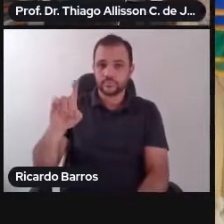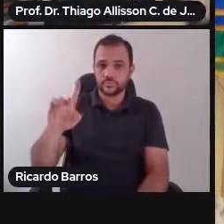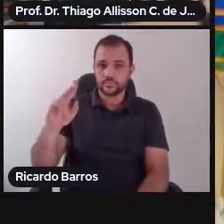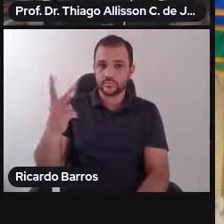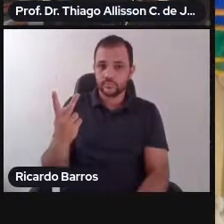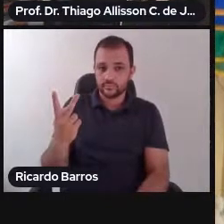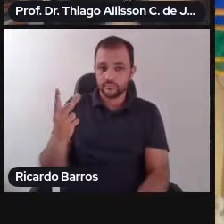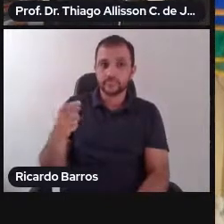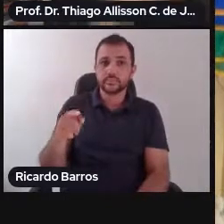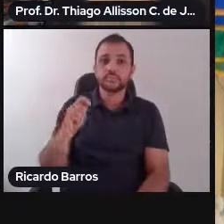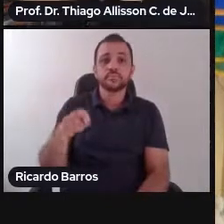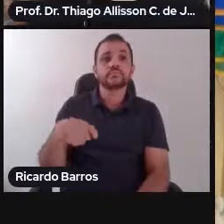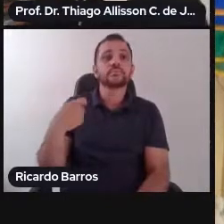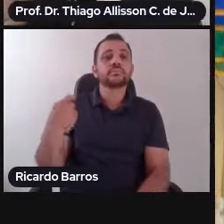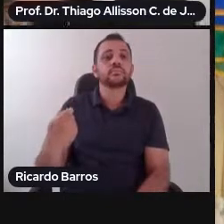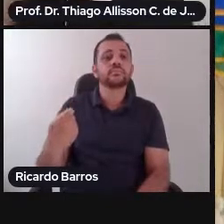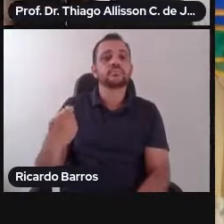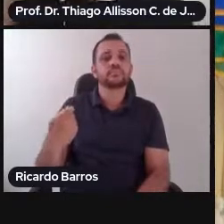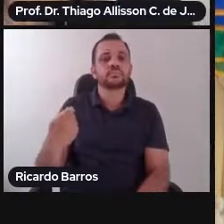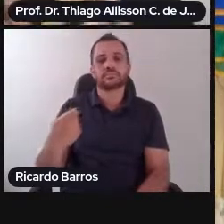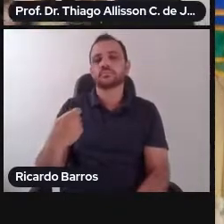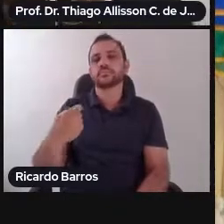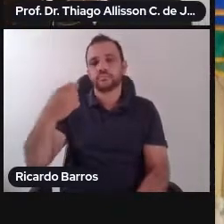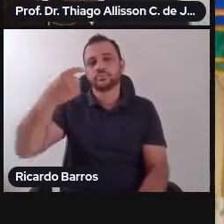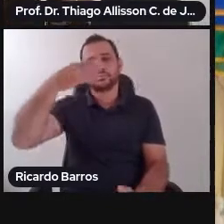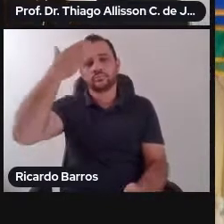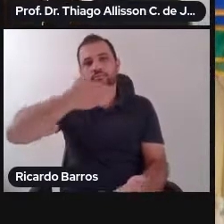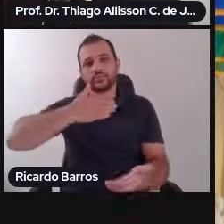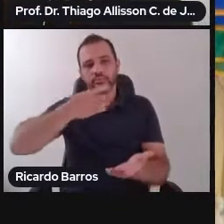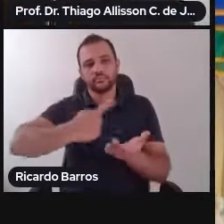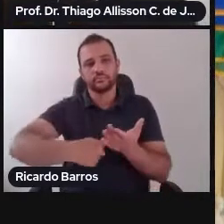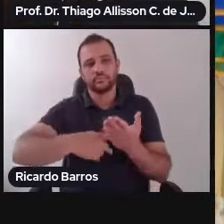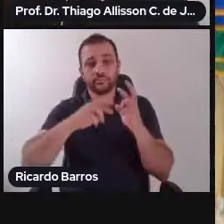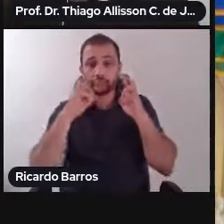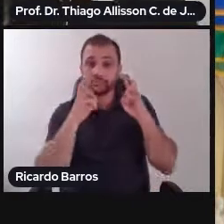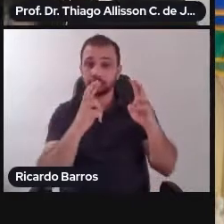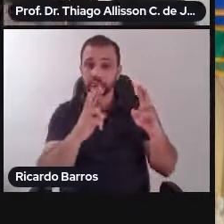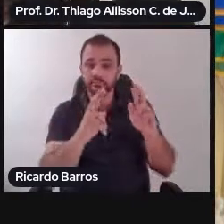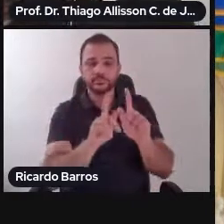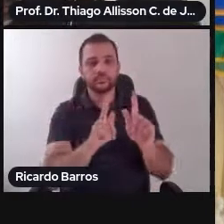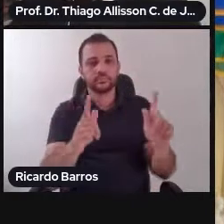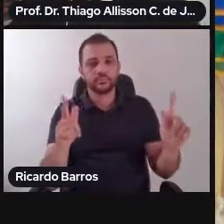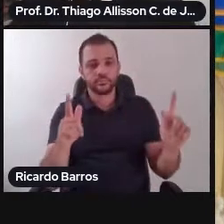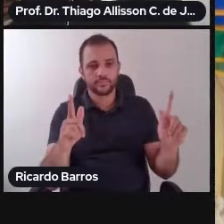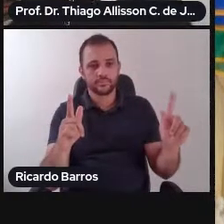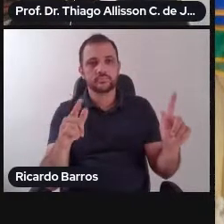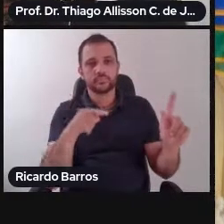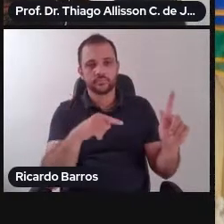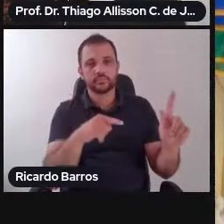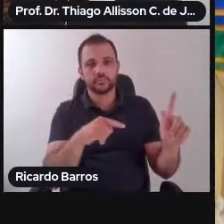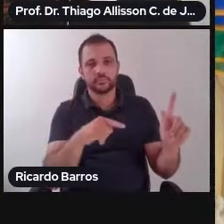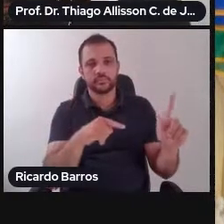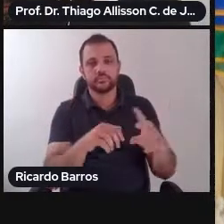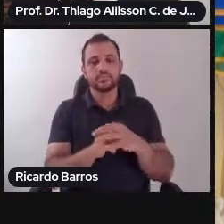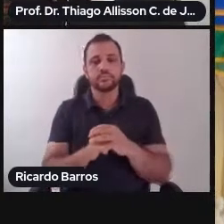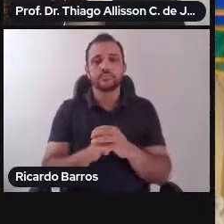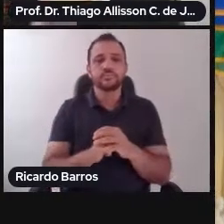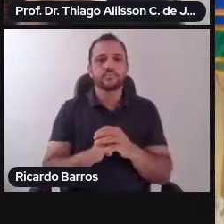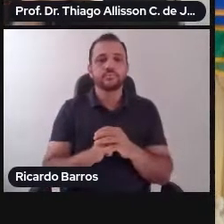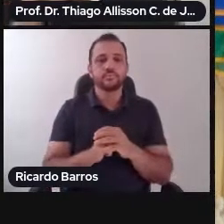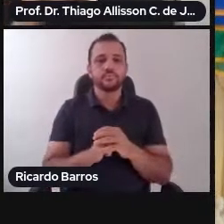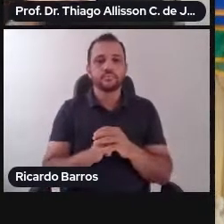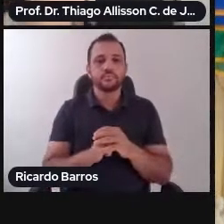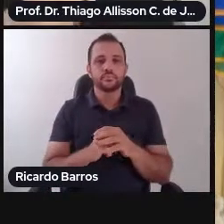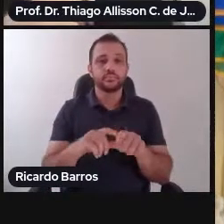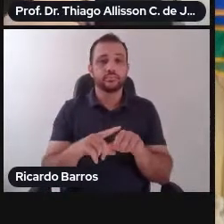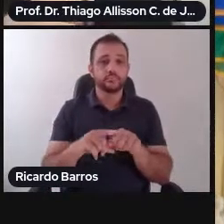por se comprometer a respeitar esta gramática aberta que acaba, portanto, de anunciar. O artigo